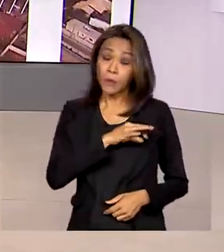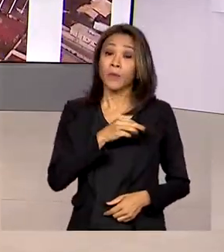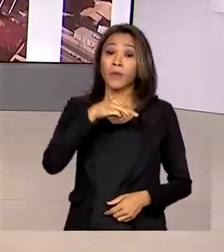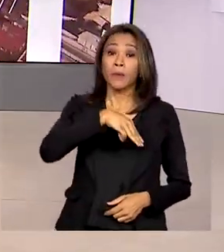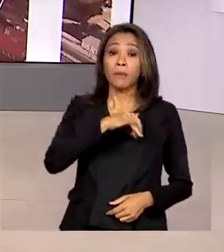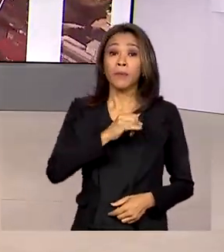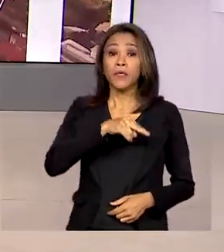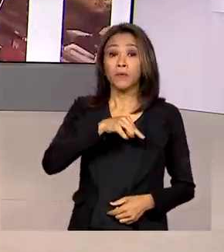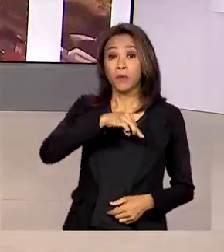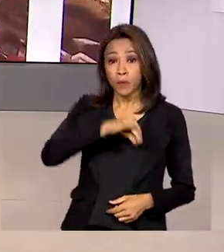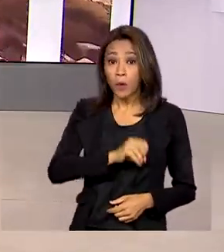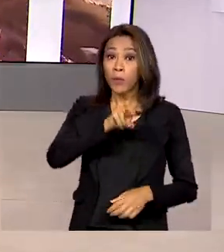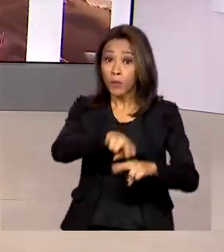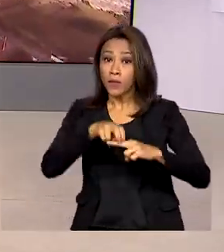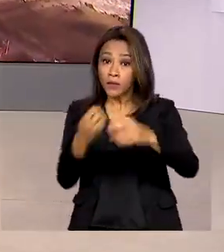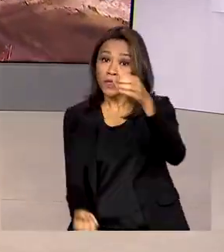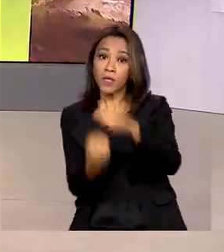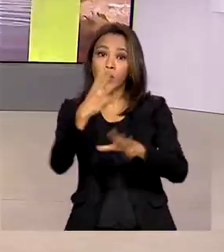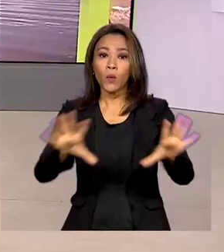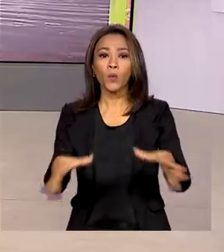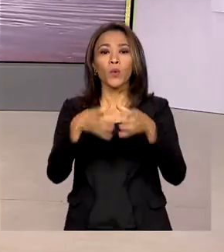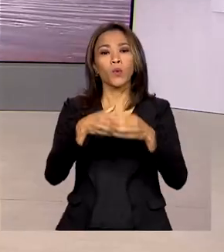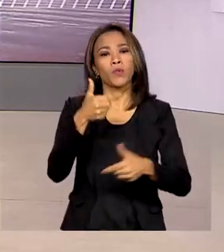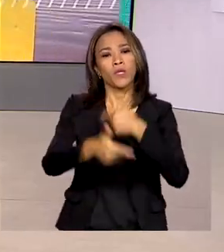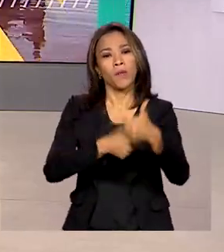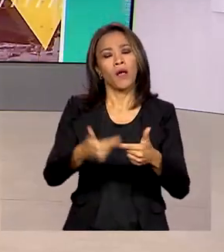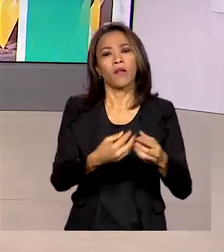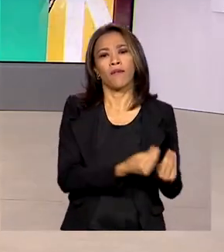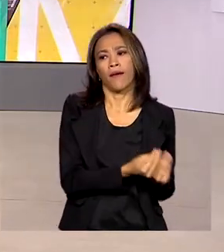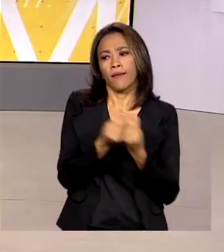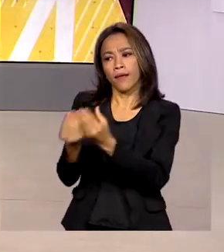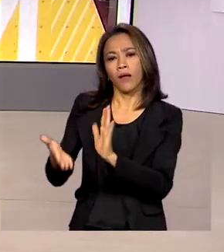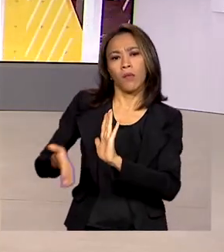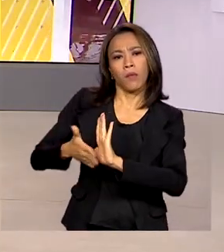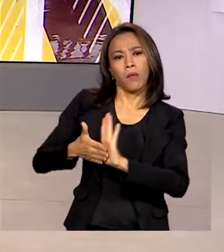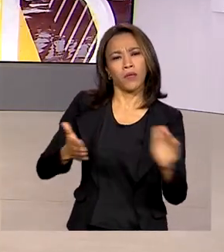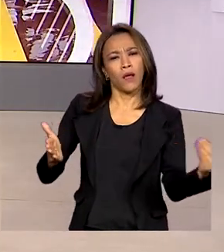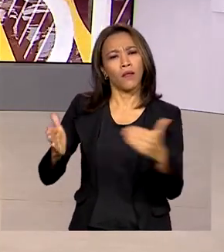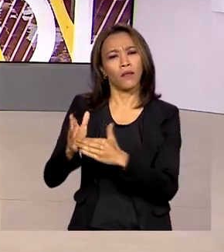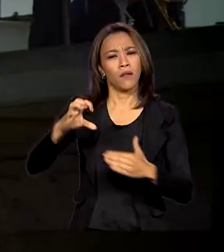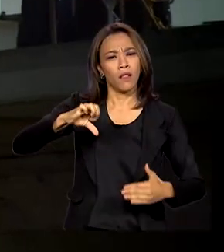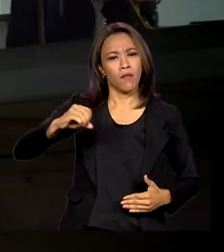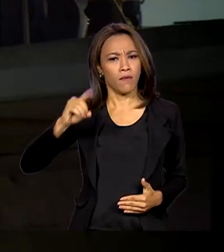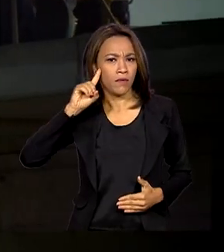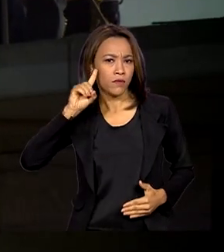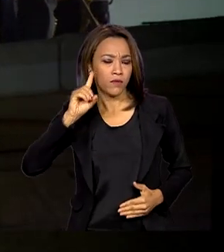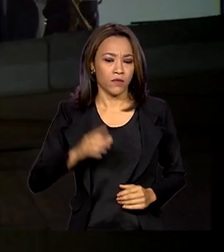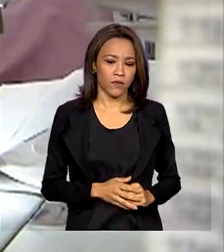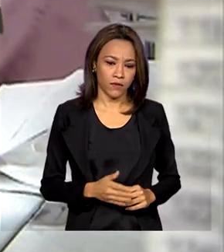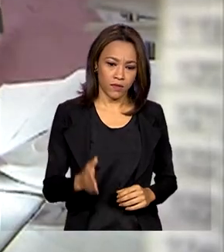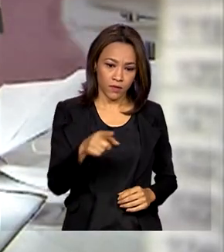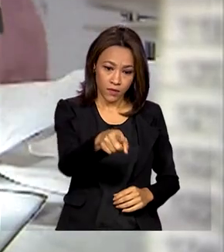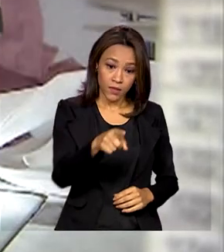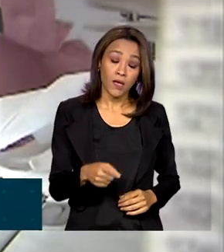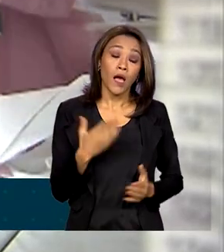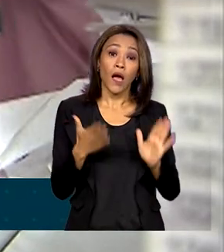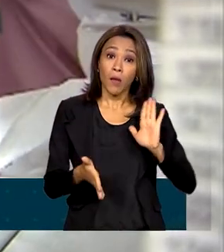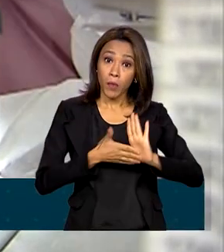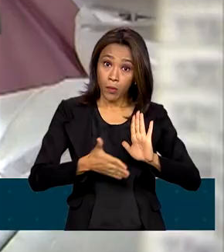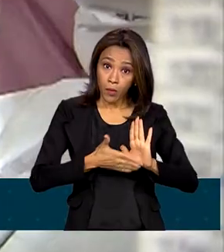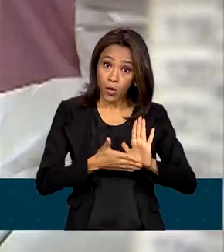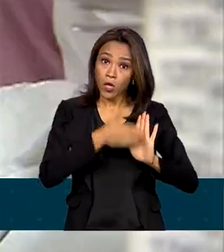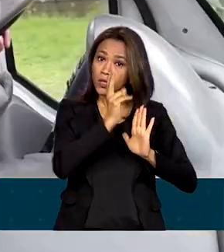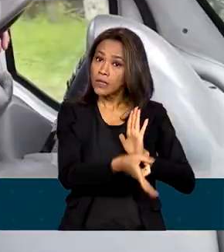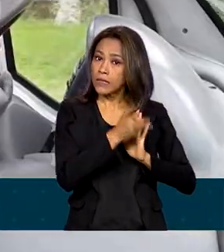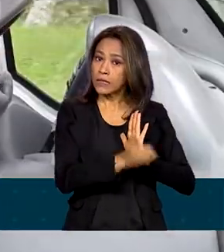isso, criou um grupo de trabalho que deve entregar uma proposta em até 90 dias. A proposta permanente de